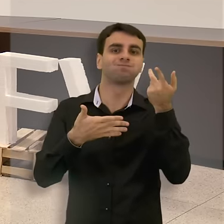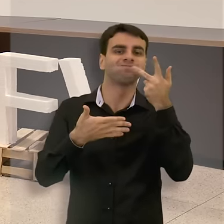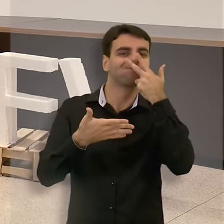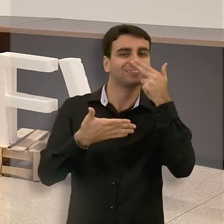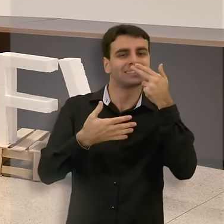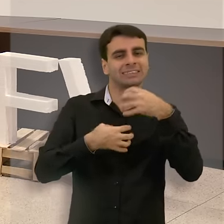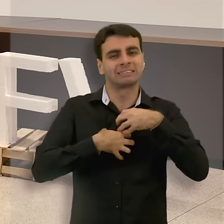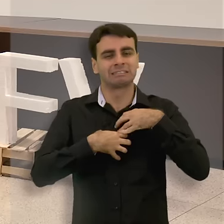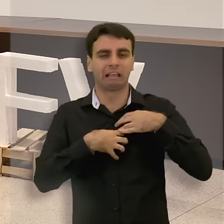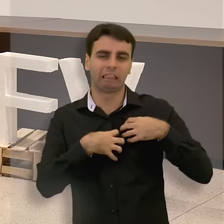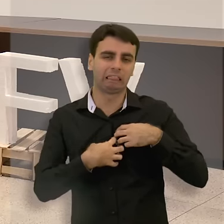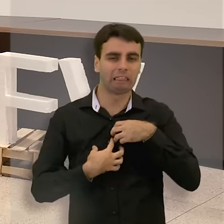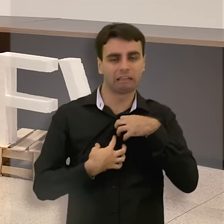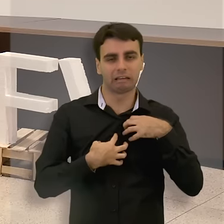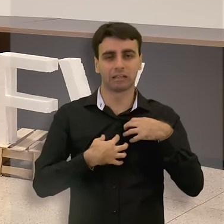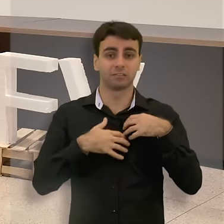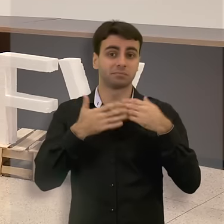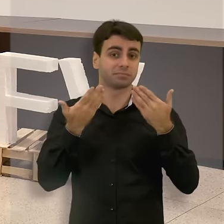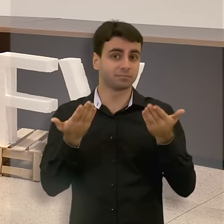colateral, por exemplo?